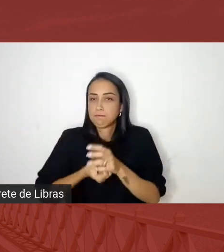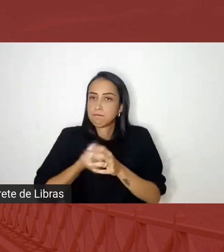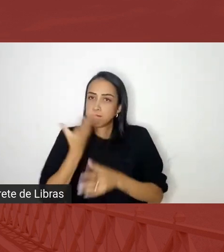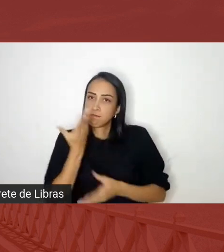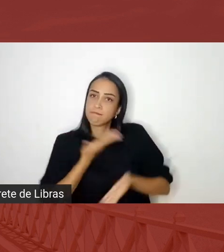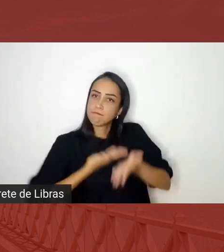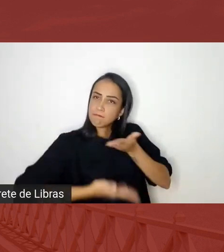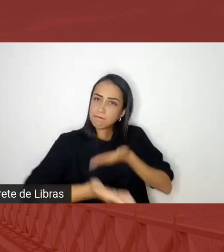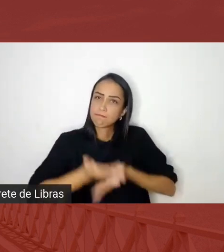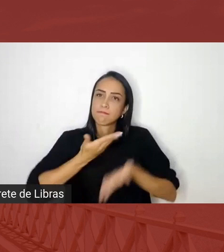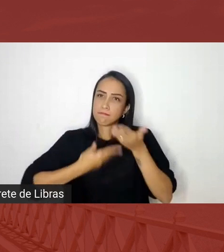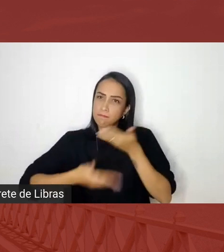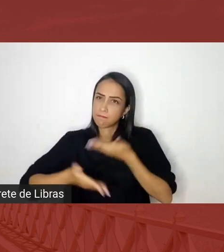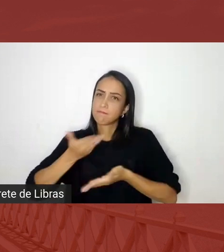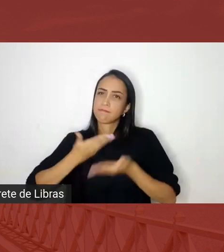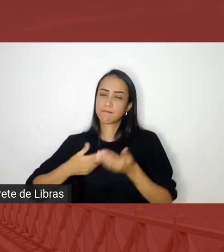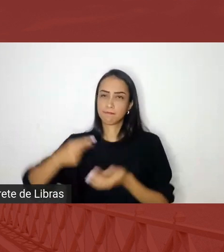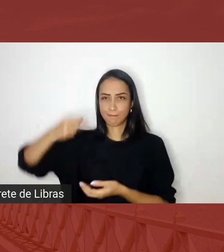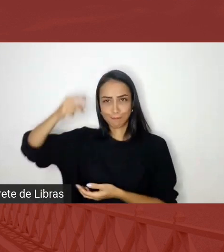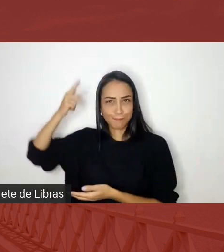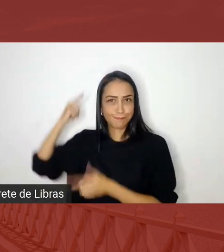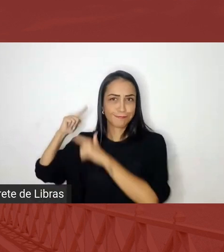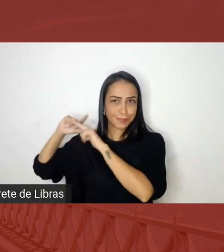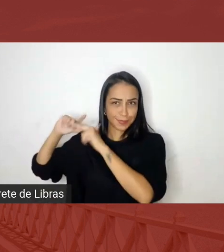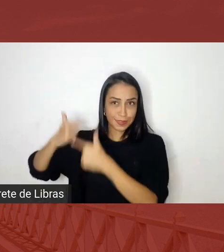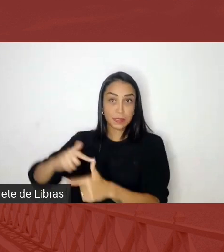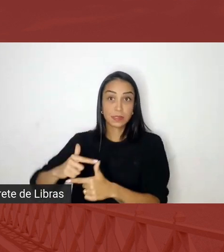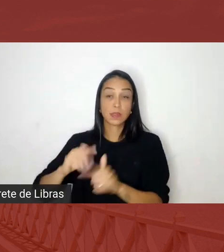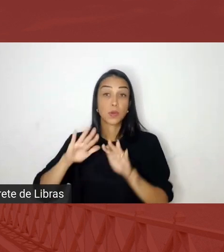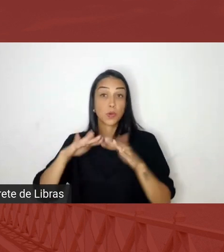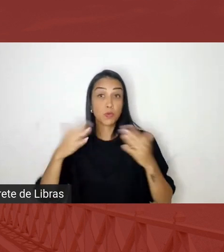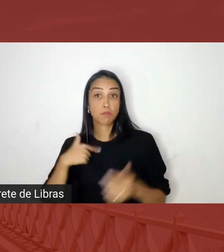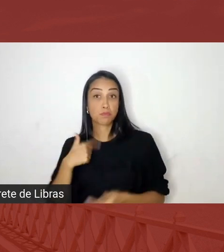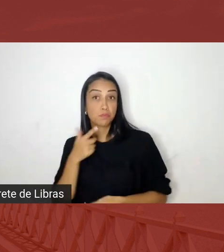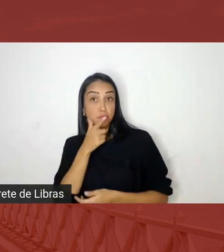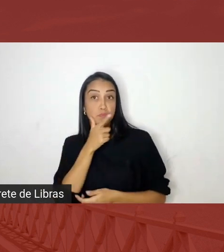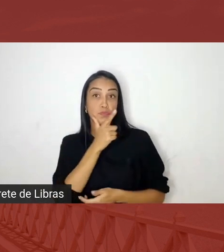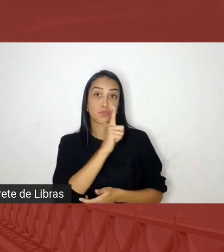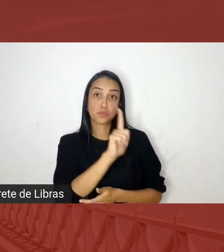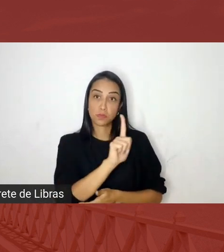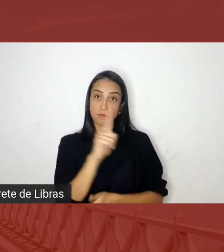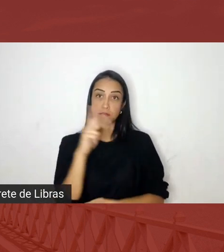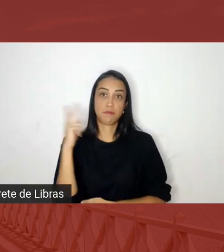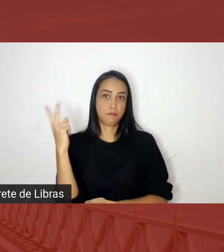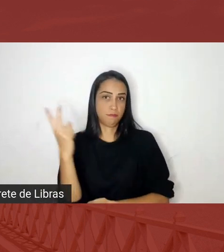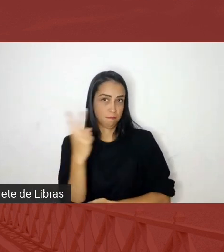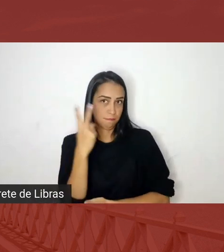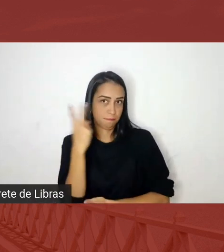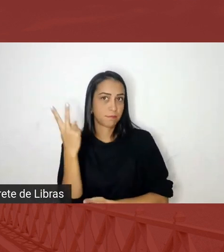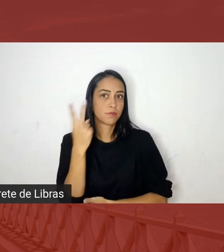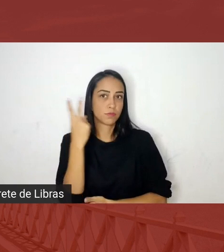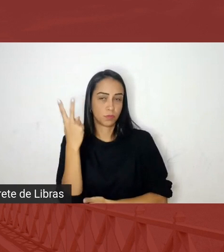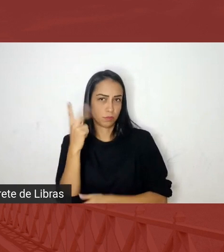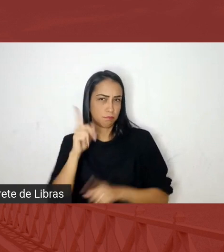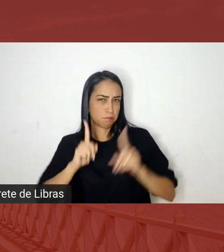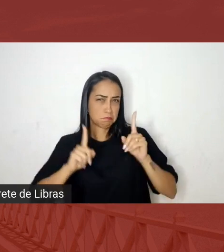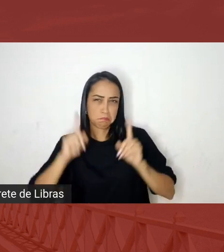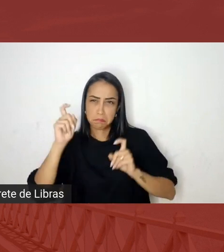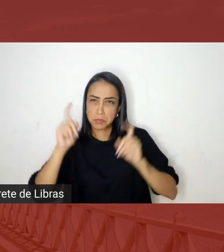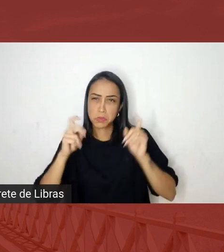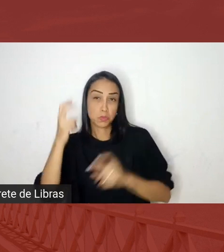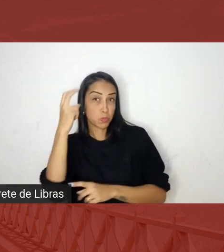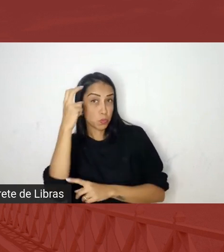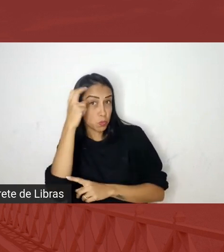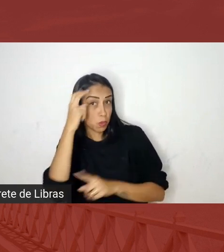nós conseguimos valorizar essa expressão cultural e essa expressão artística